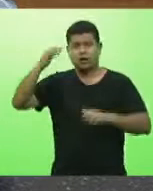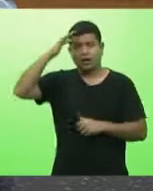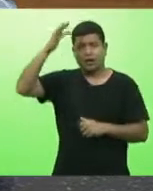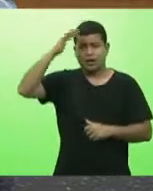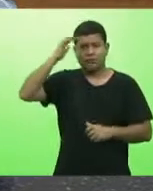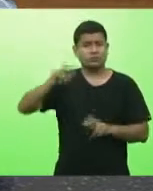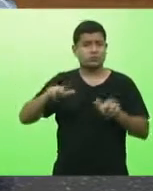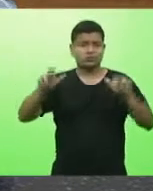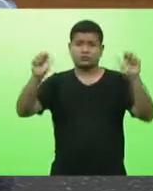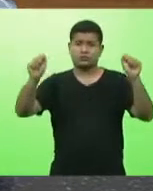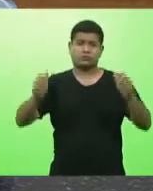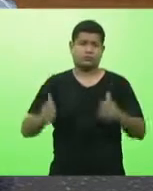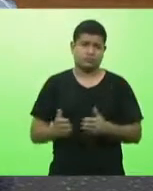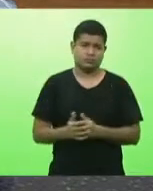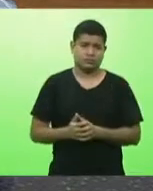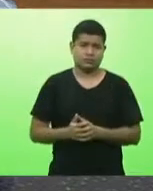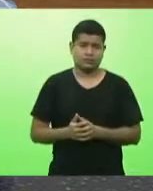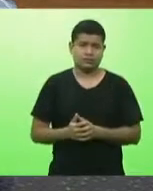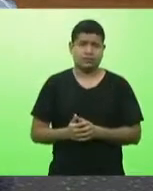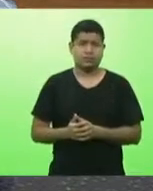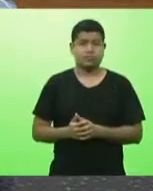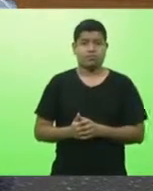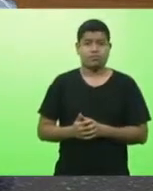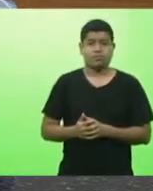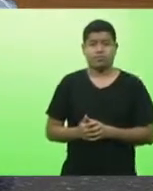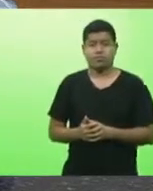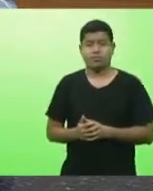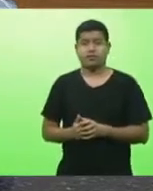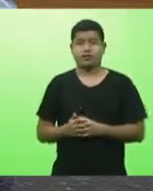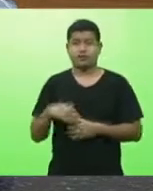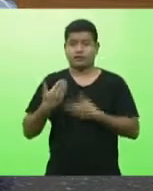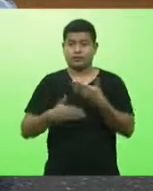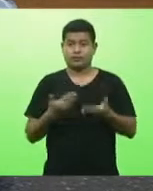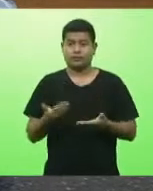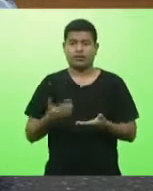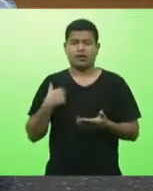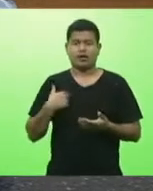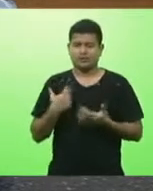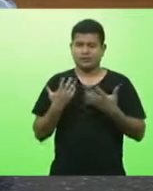no estado do Espírito Santo